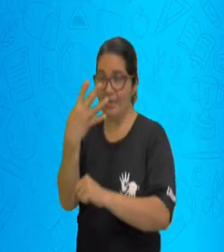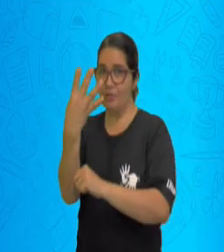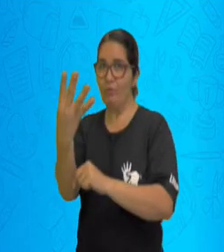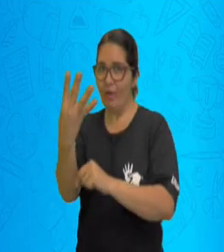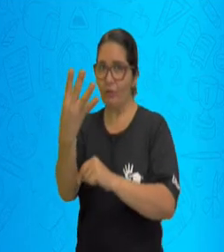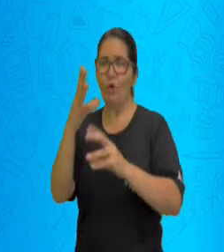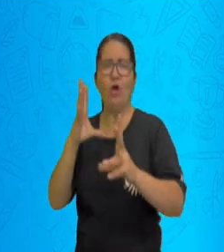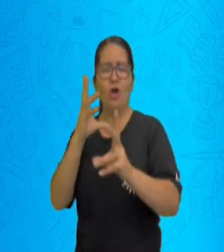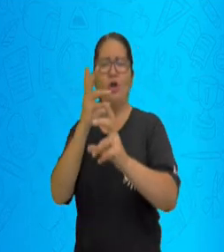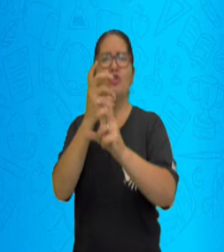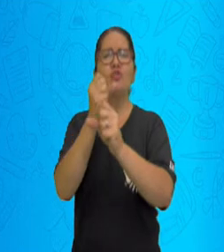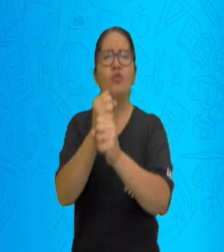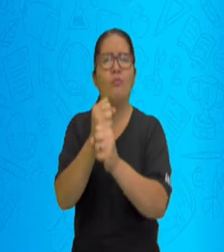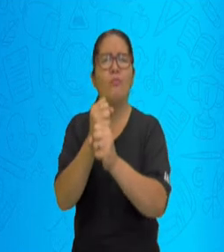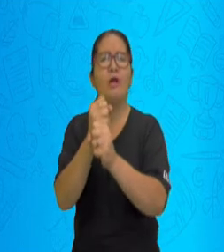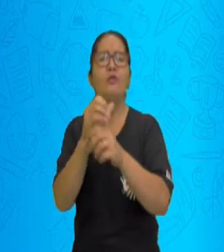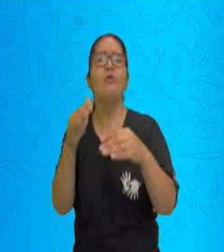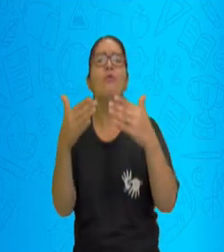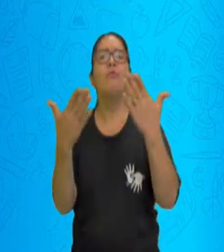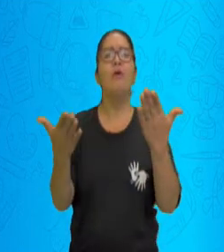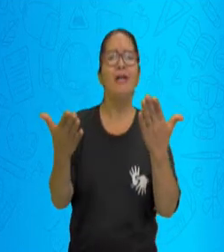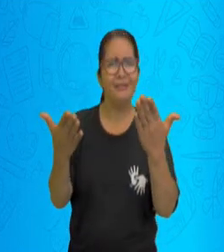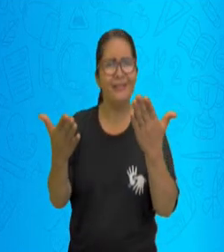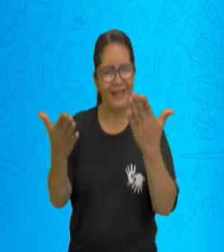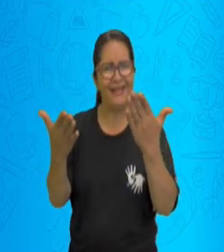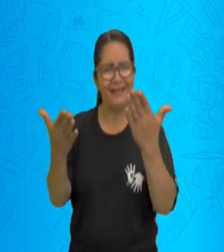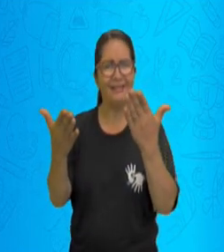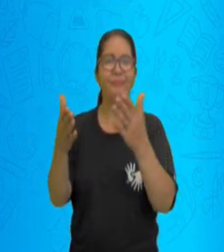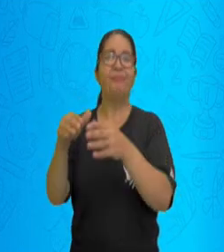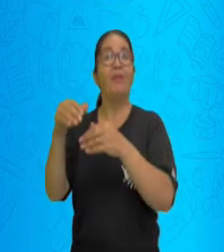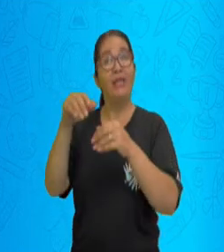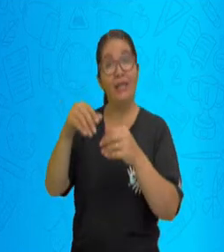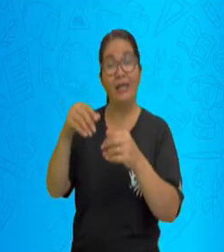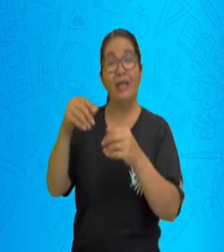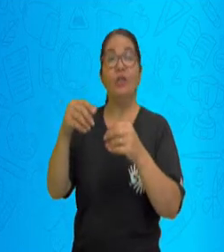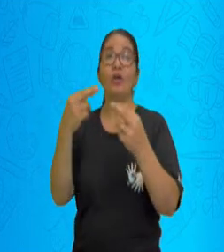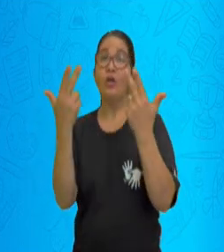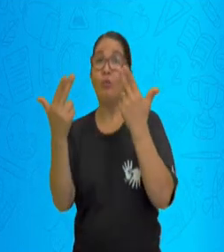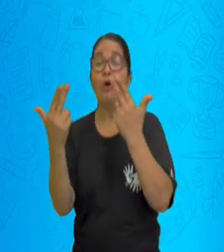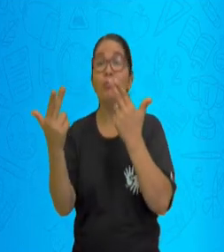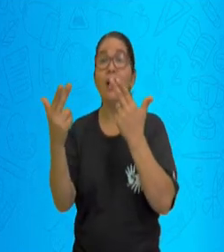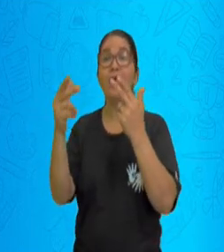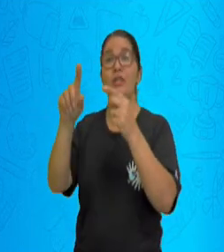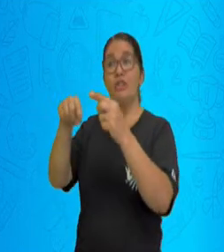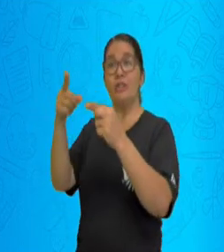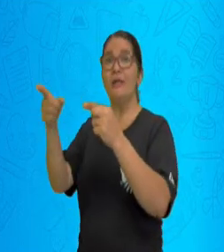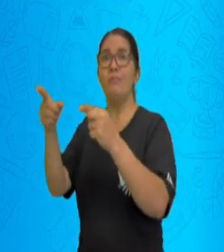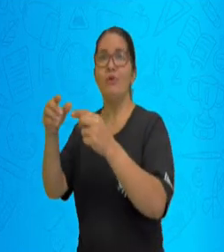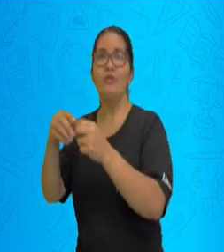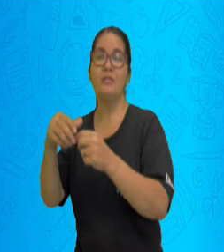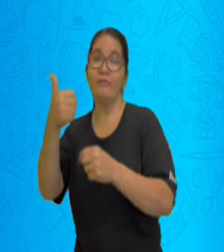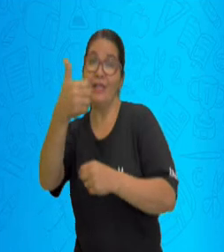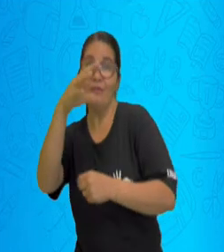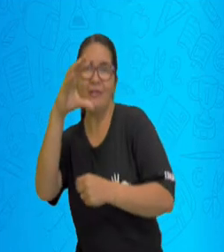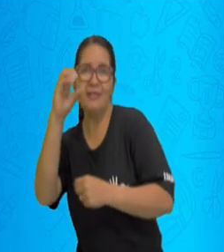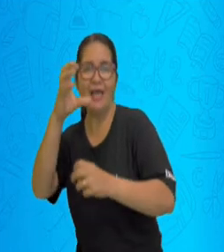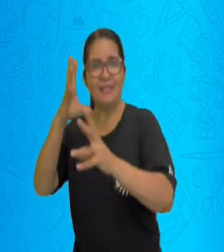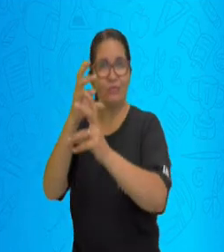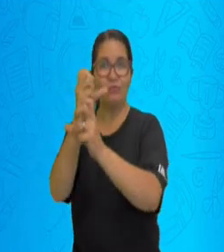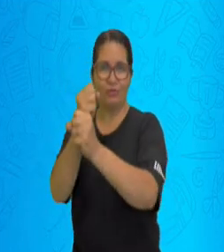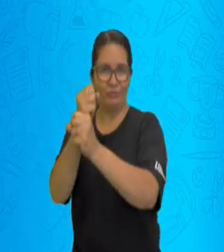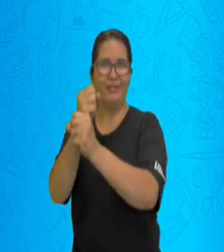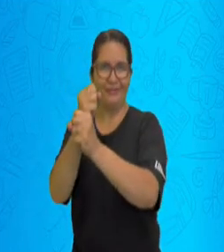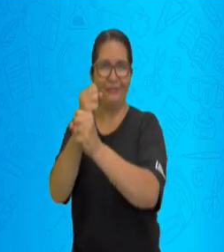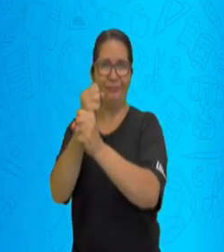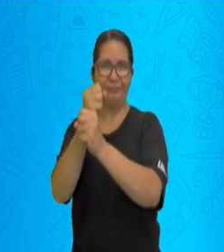para a gente fazer a comparação de igualdade depois da sentença aqui do sinal, que são 10 estrelas. Caso